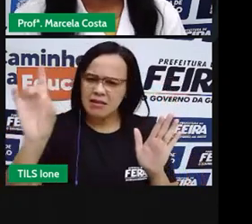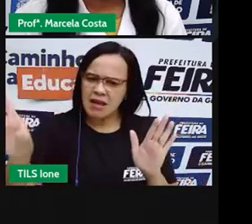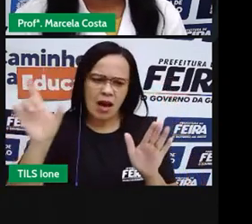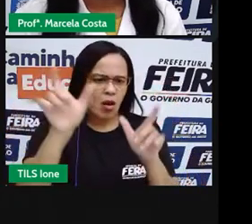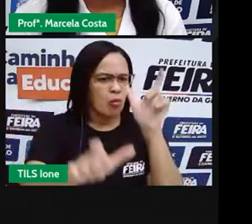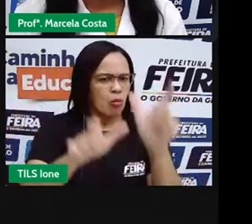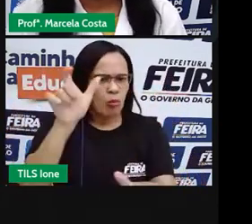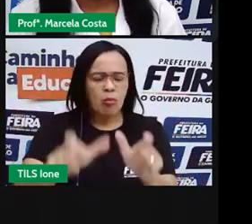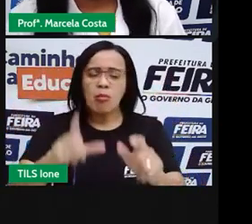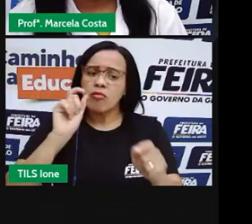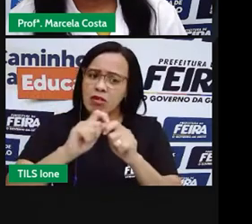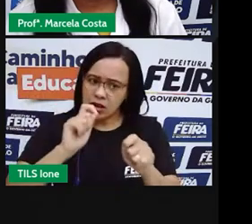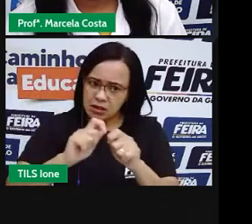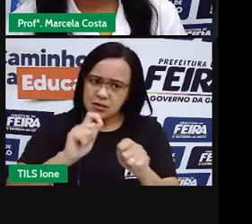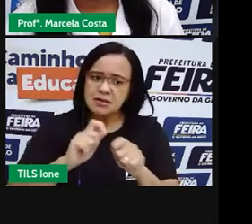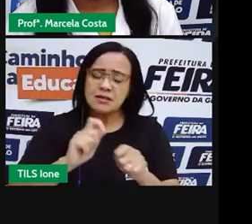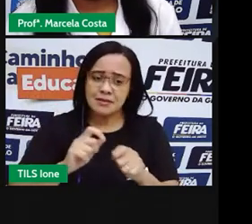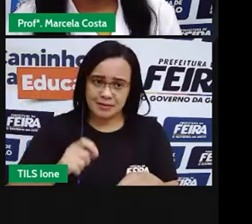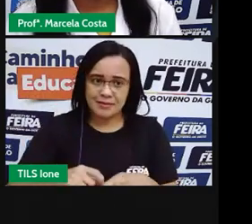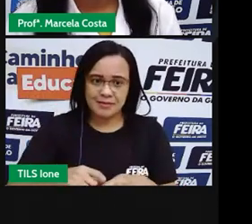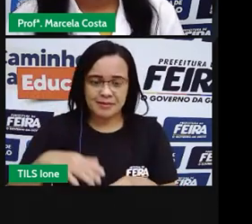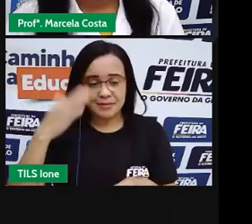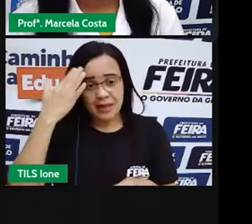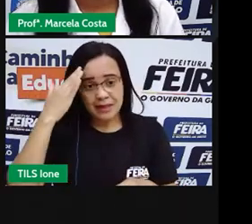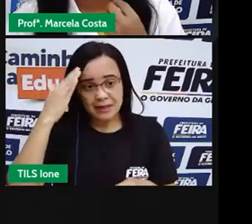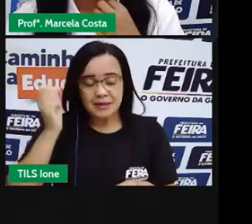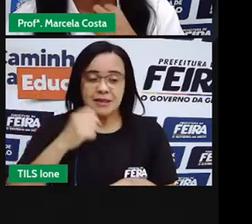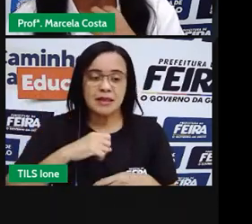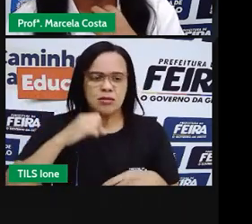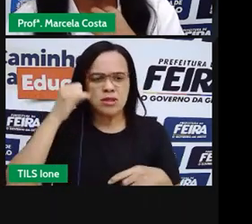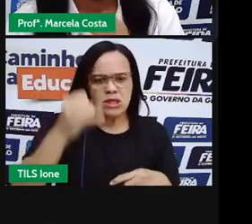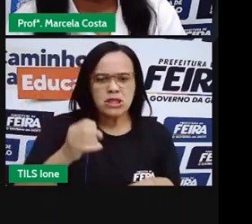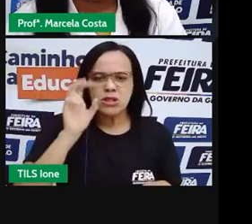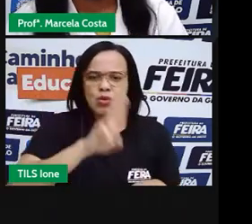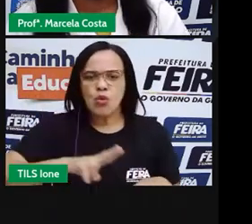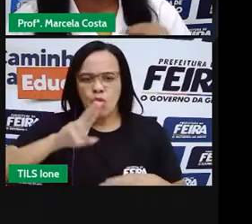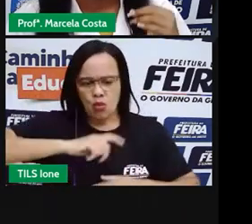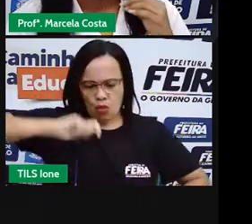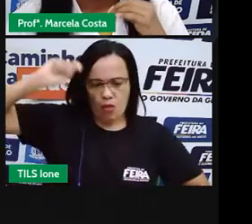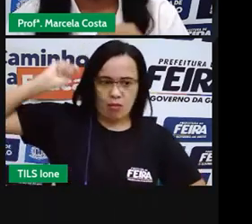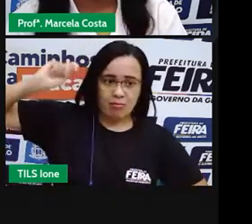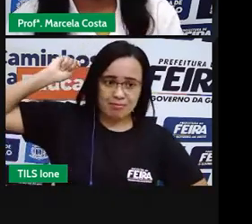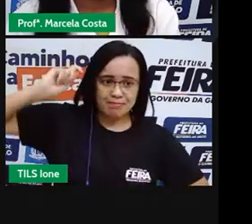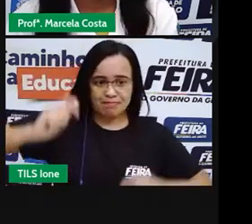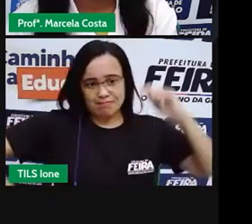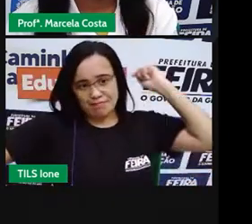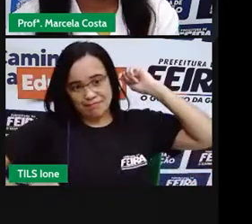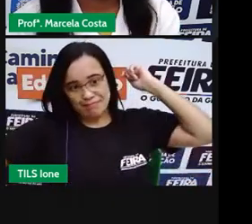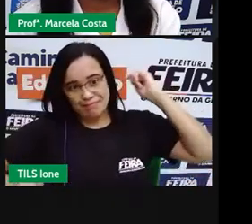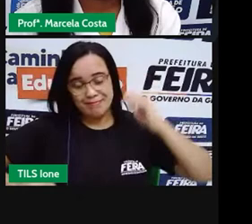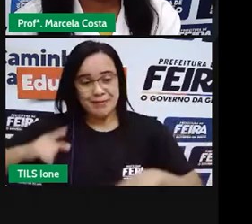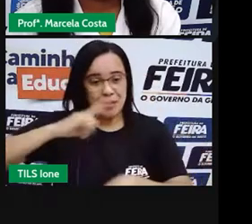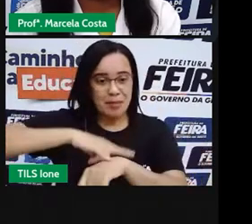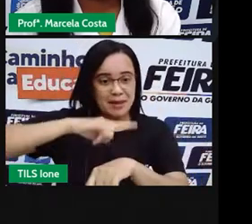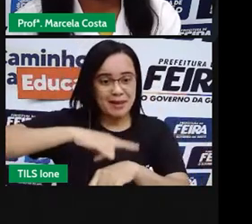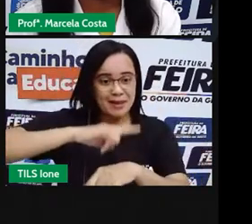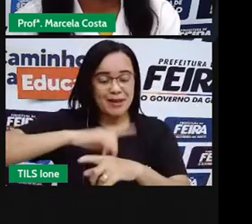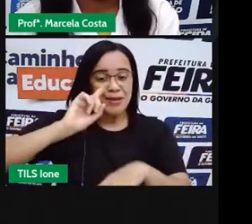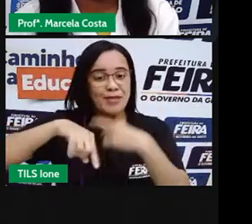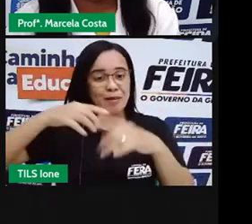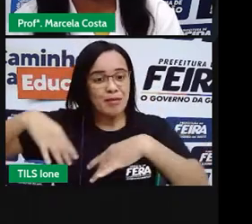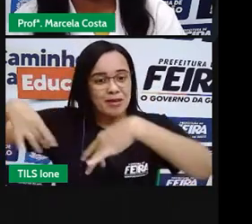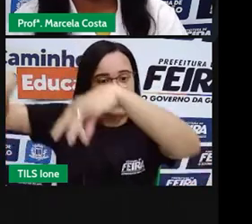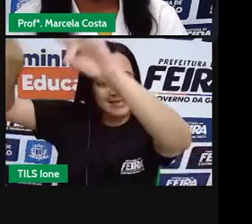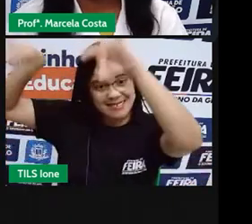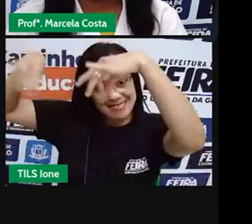como, exemplo, se usou a toalha, essa toalha que está molhada, deixa ela secando,